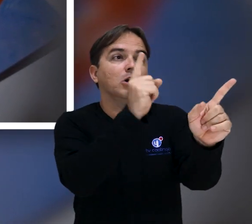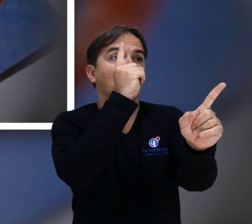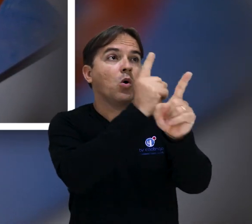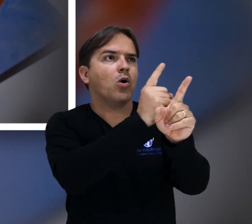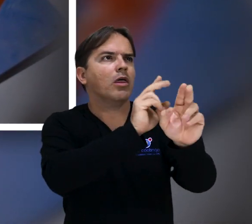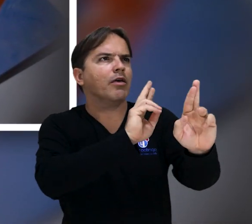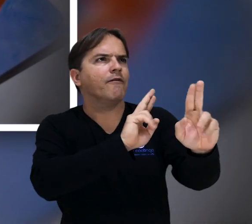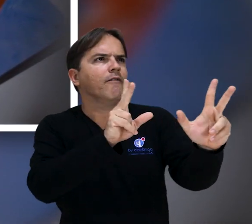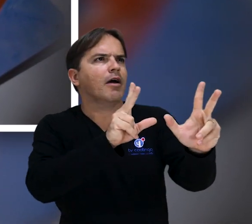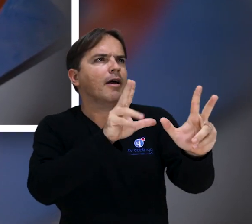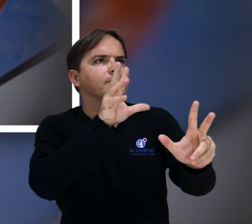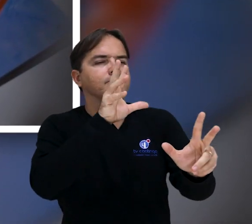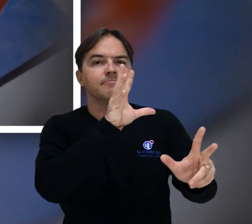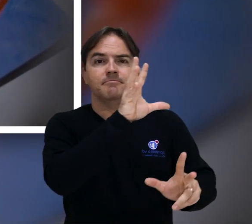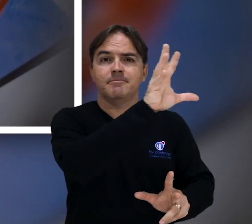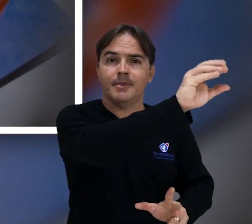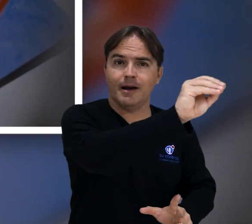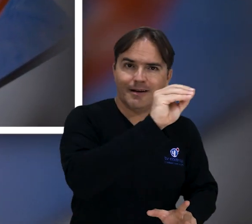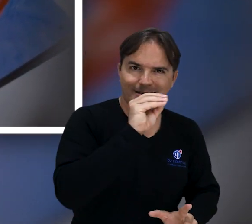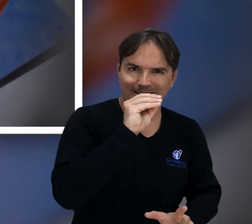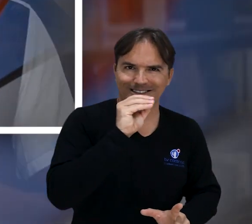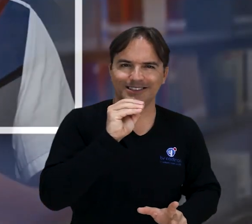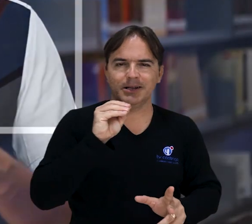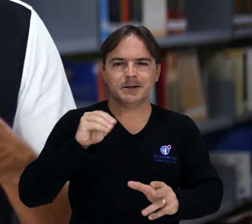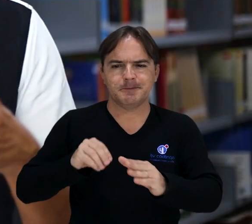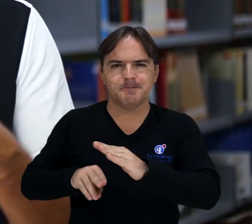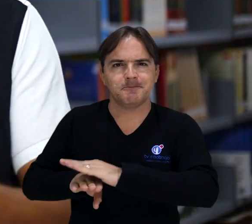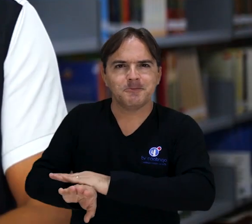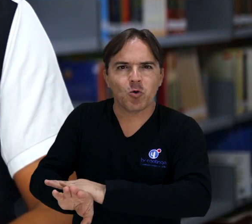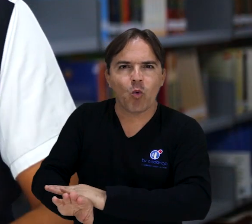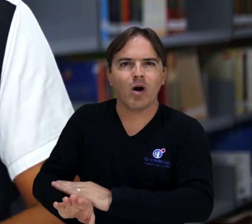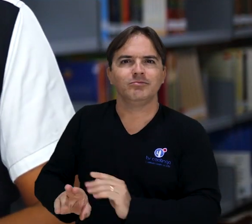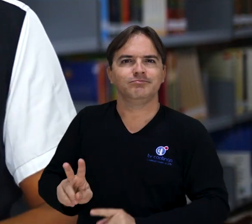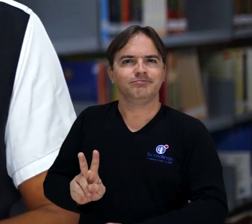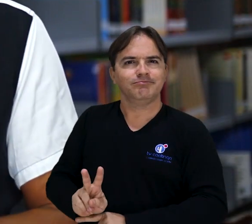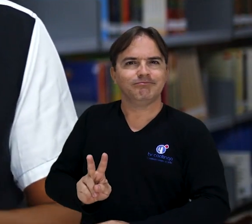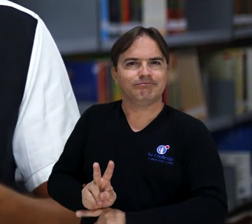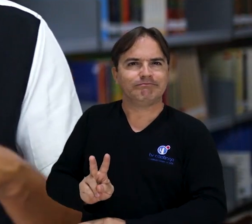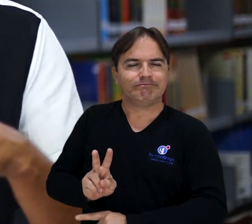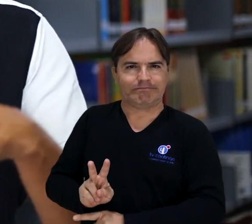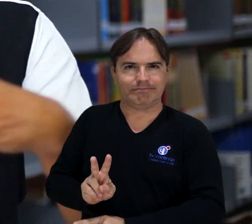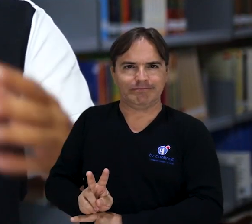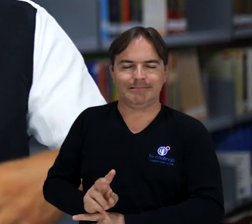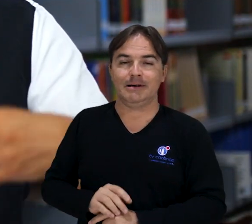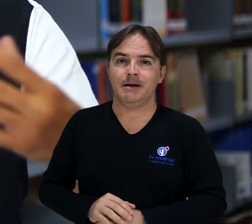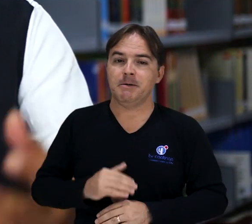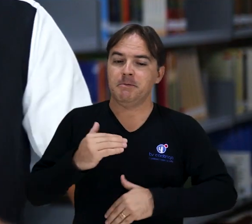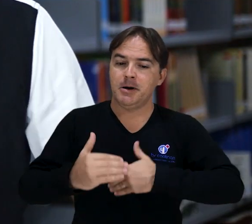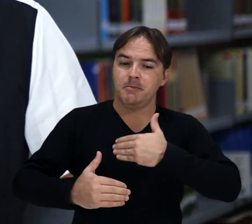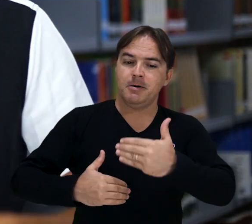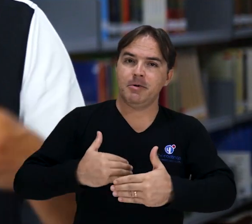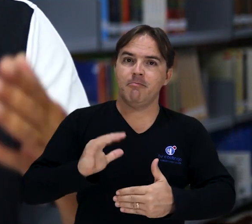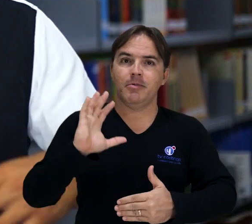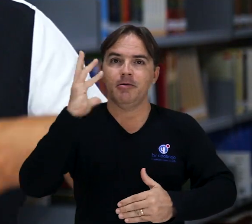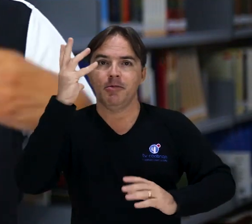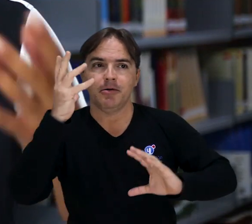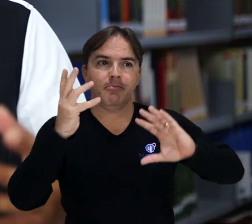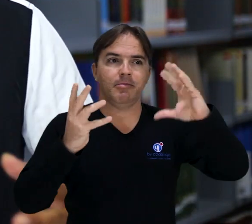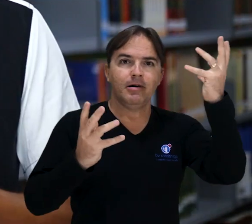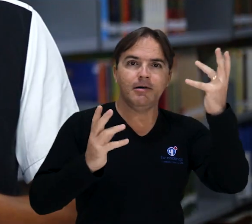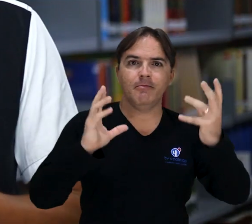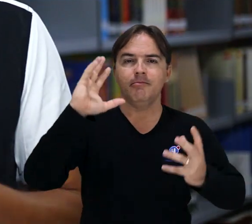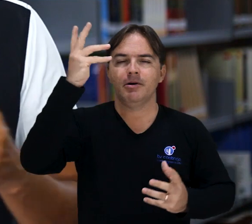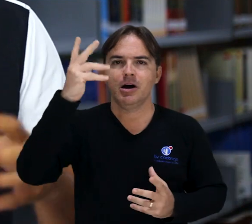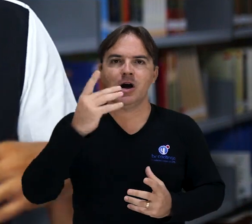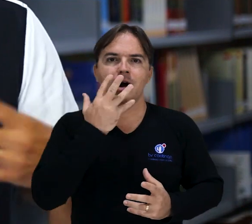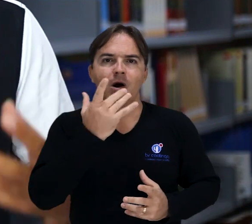diferente. E aí, ela pega essa borboleta para colecionar essa borboleta. E aí, as coisas começam a acontecer, as coisas começam